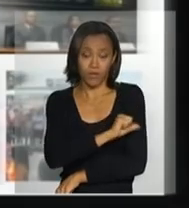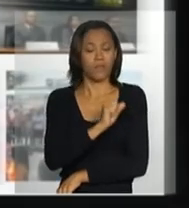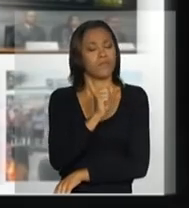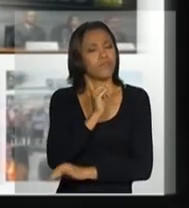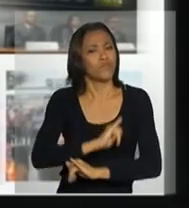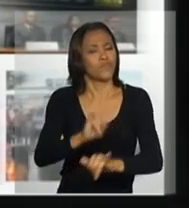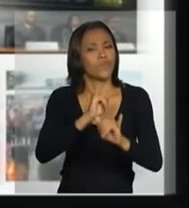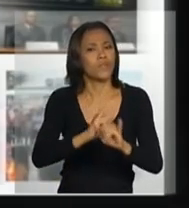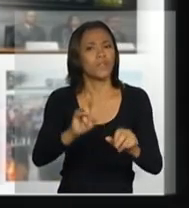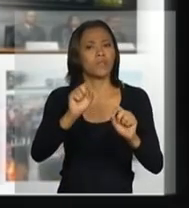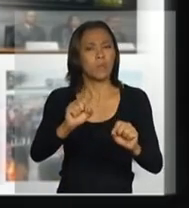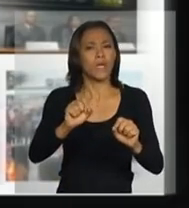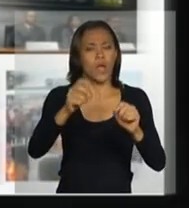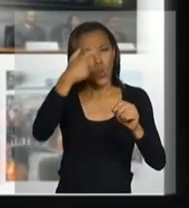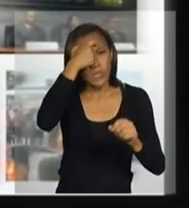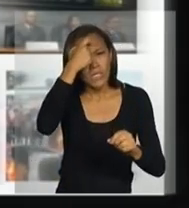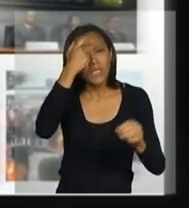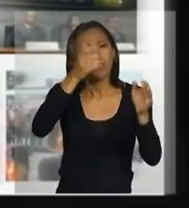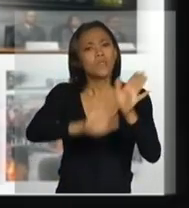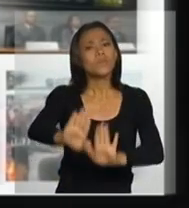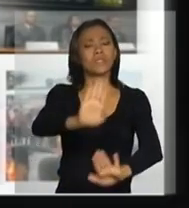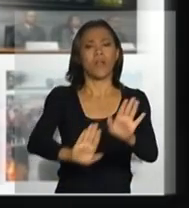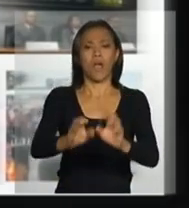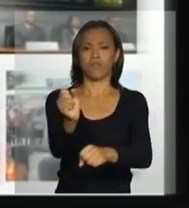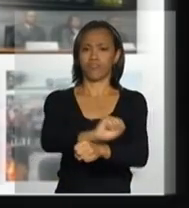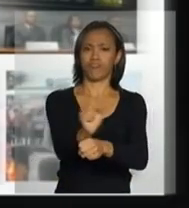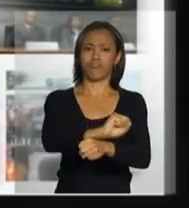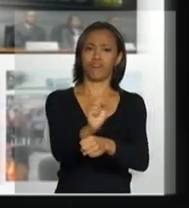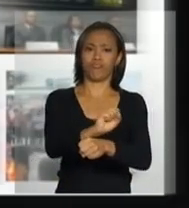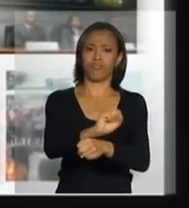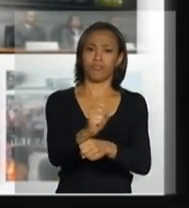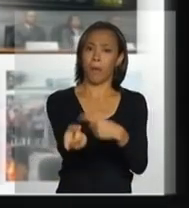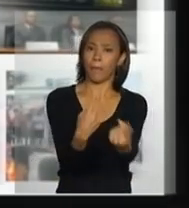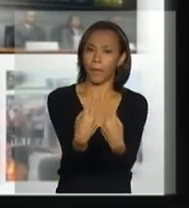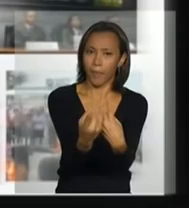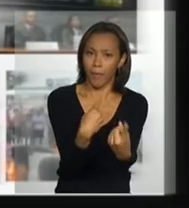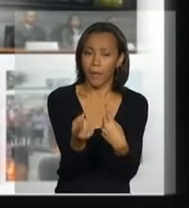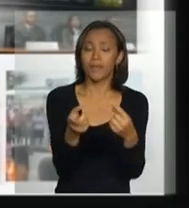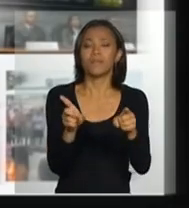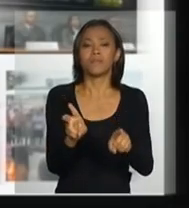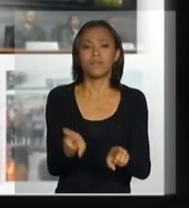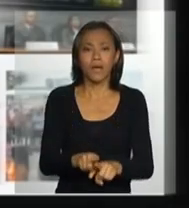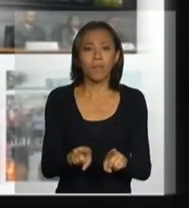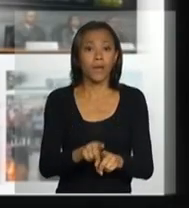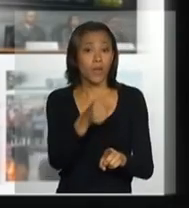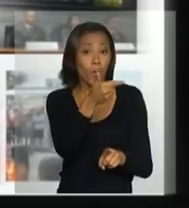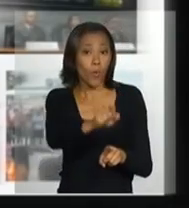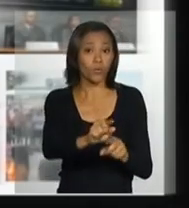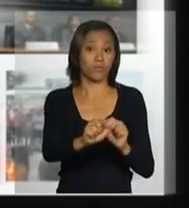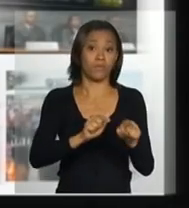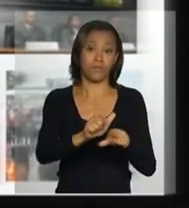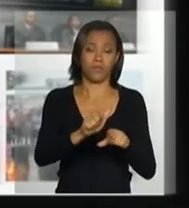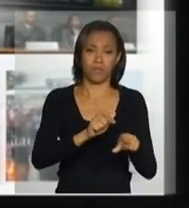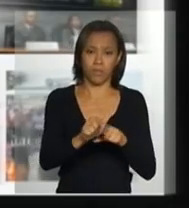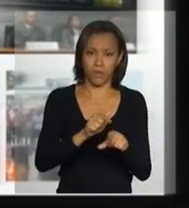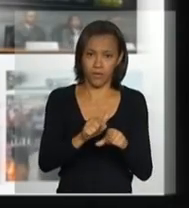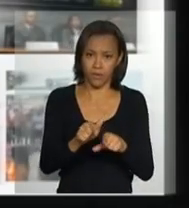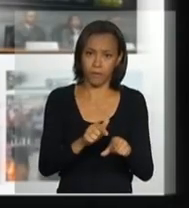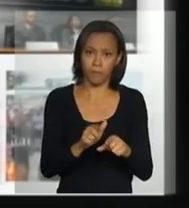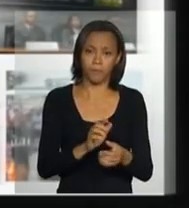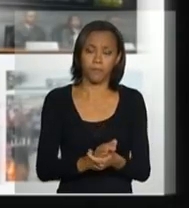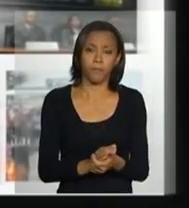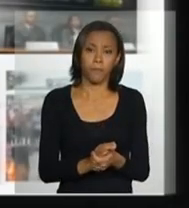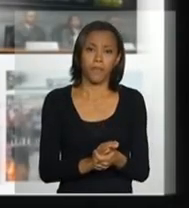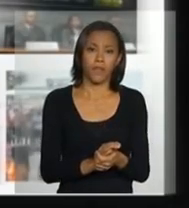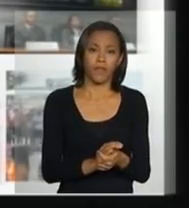questão da consciência do trânsito. A ação permanente que fizemos agora com a NTU, onde